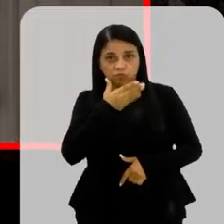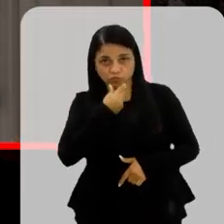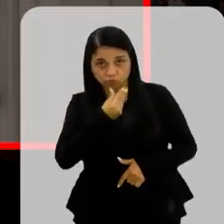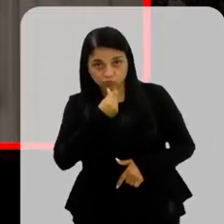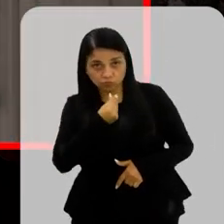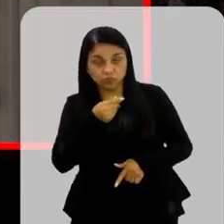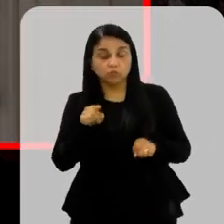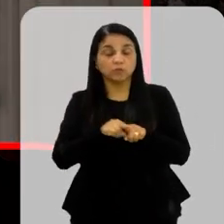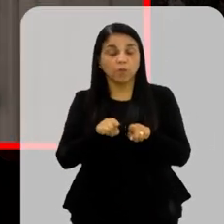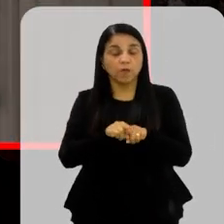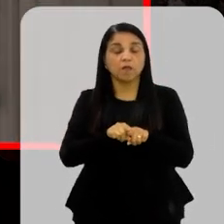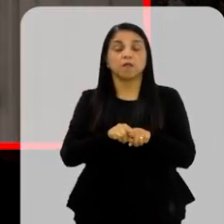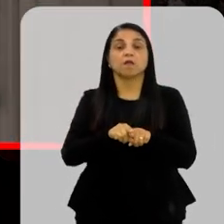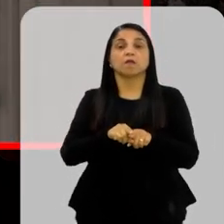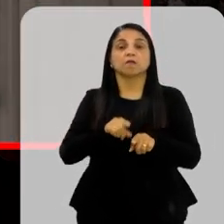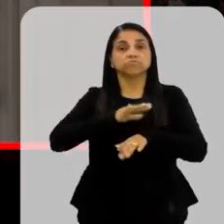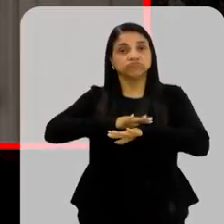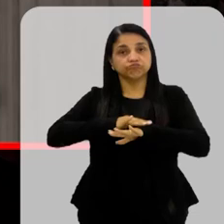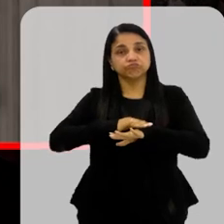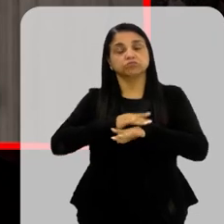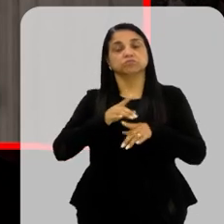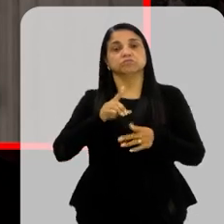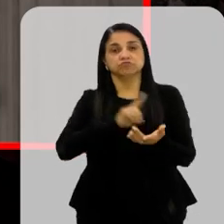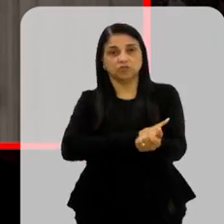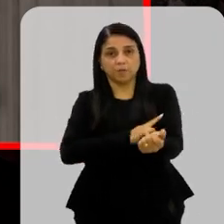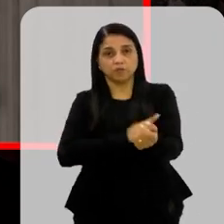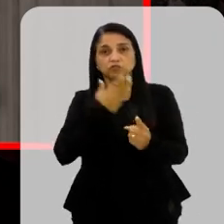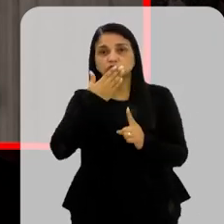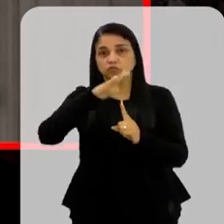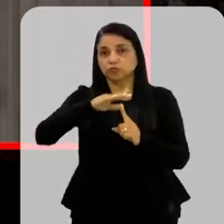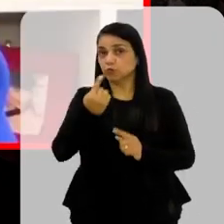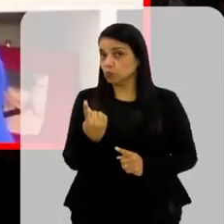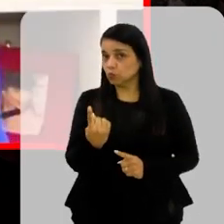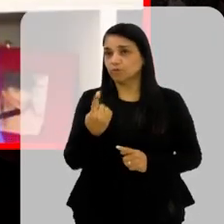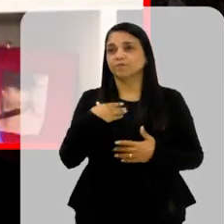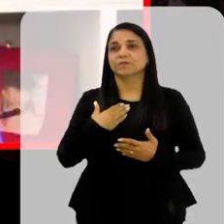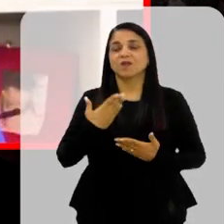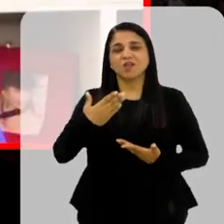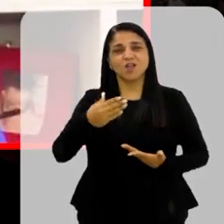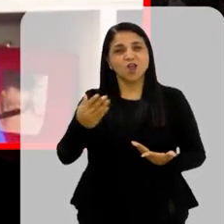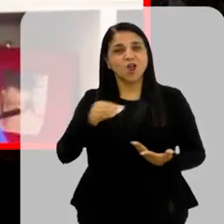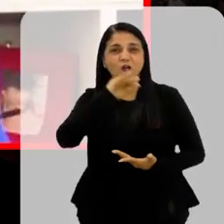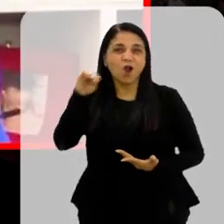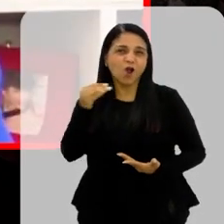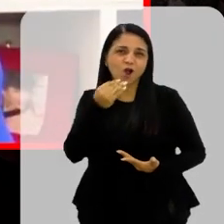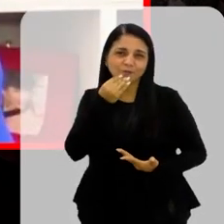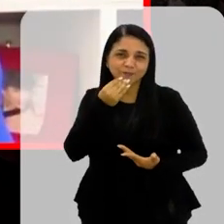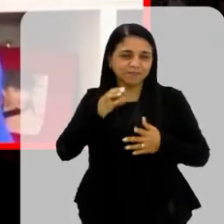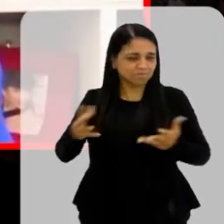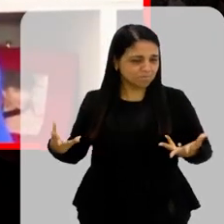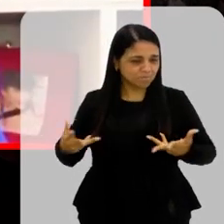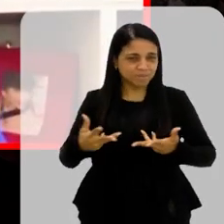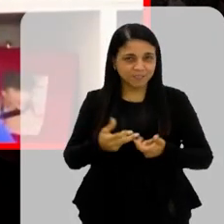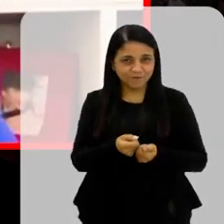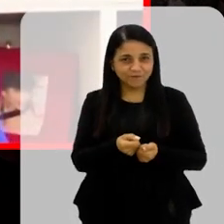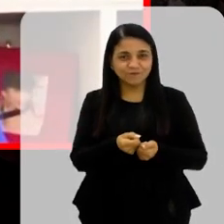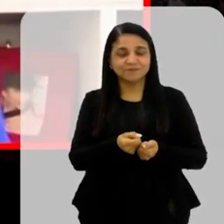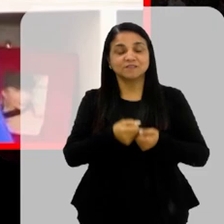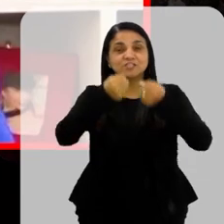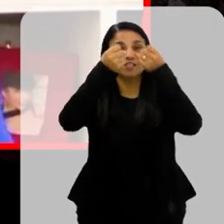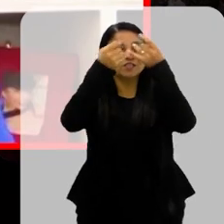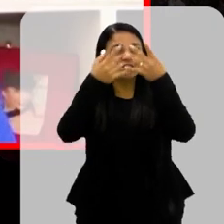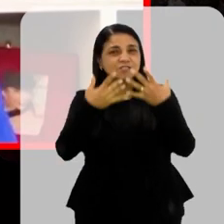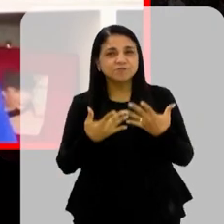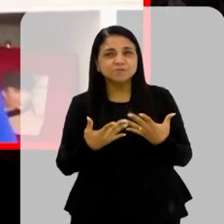Solange, eu vou começar com a senhora Muito obrigado pela sua participação aqui no debate virtual Olha, uma oportunidade incrível para a gente poder estar